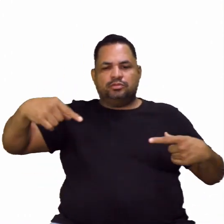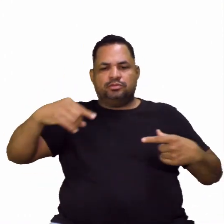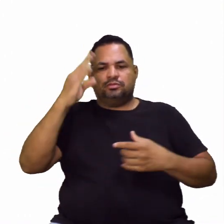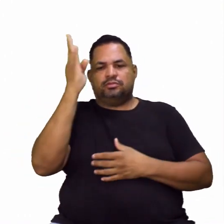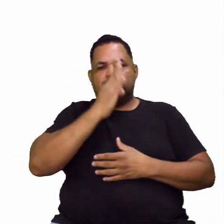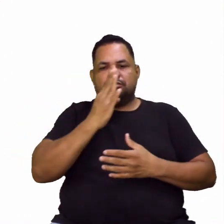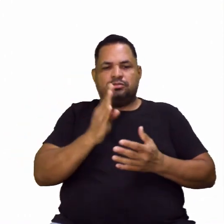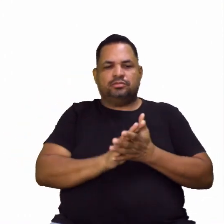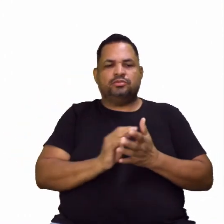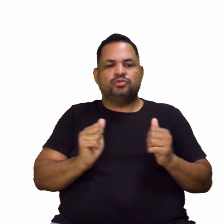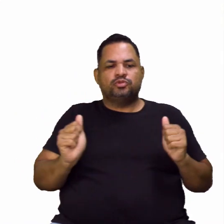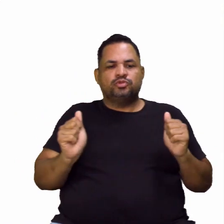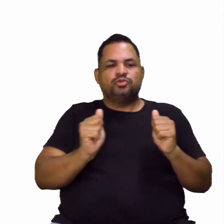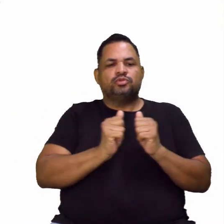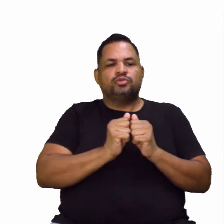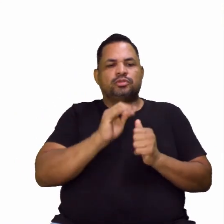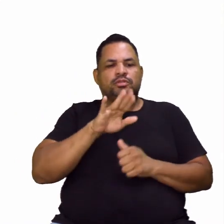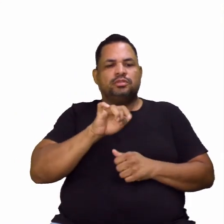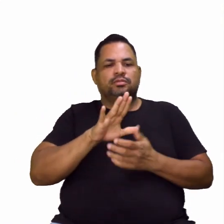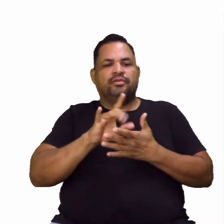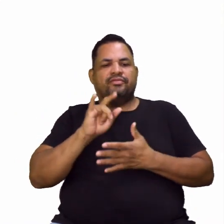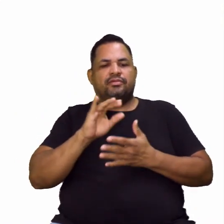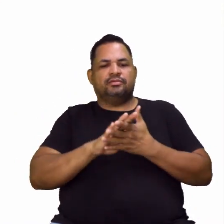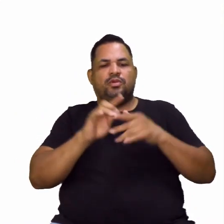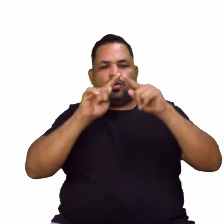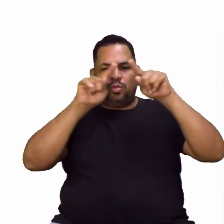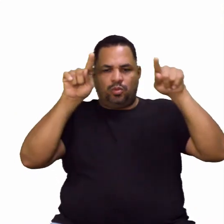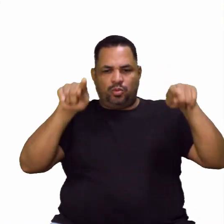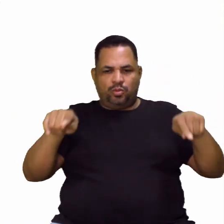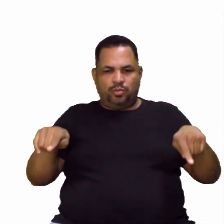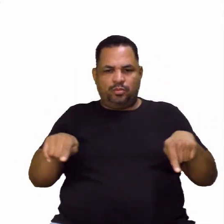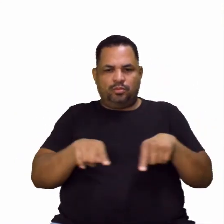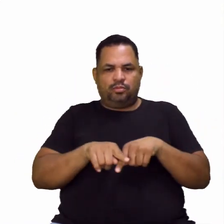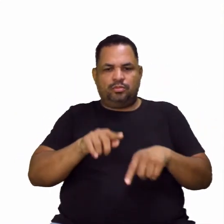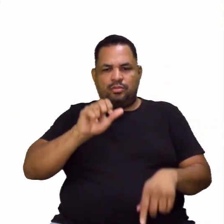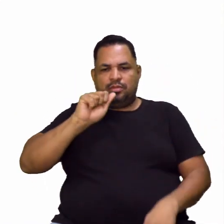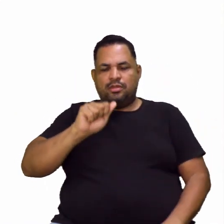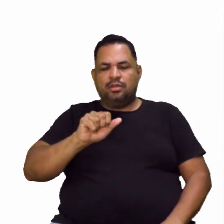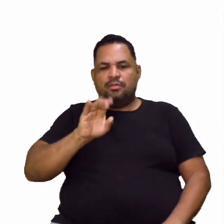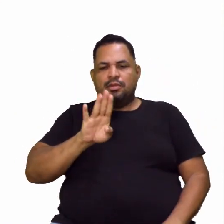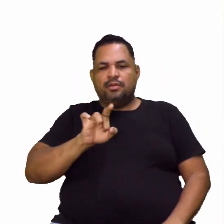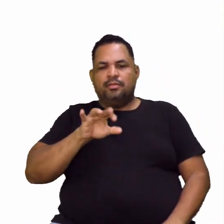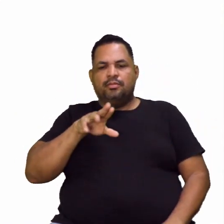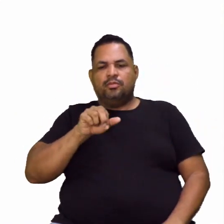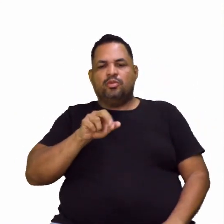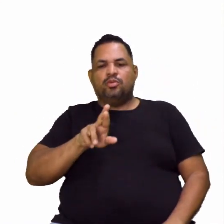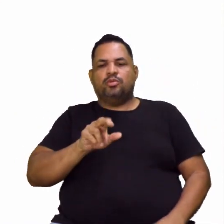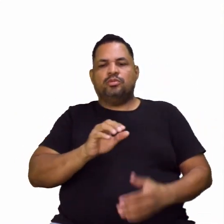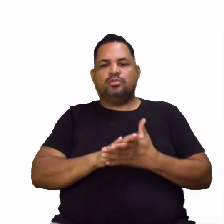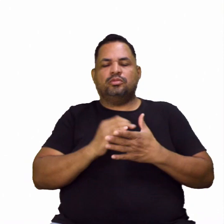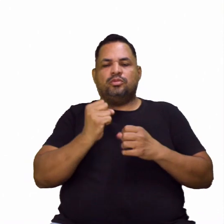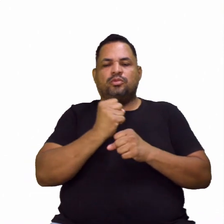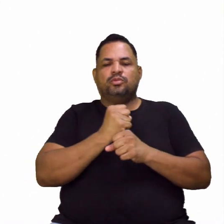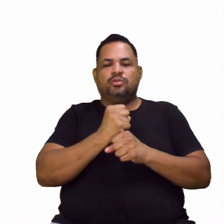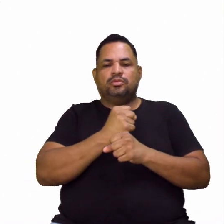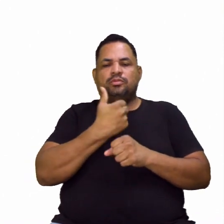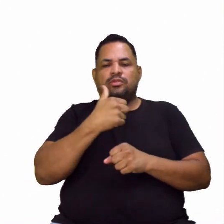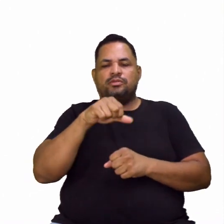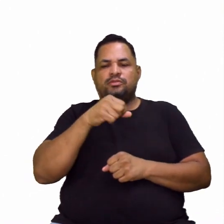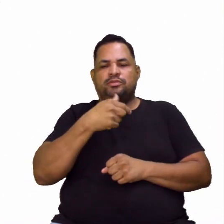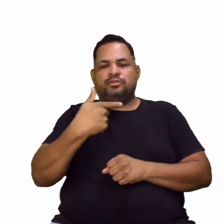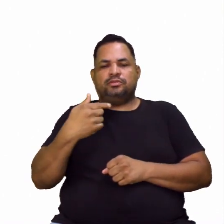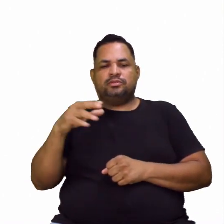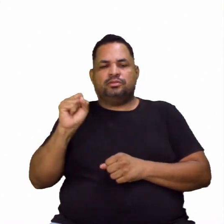Malfatti. Seu quadro, Abaporu, de 1928,